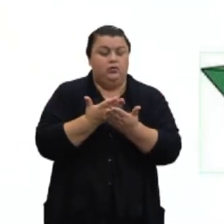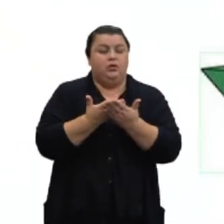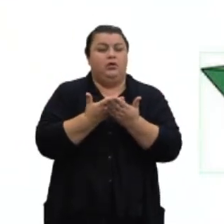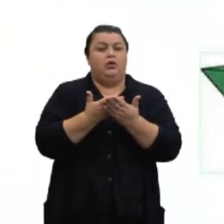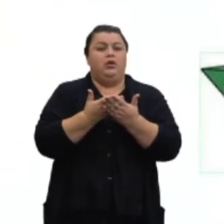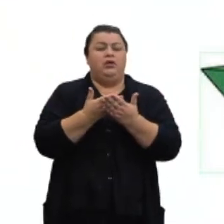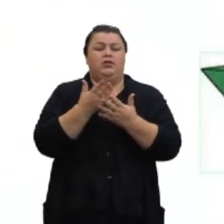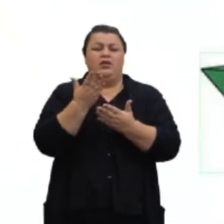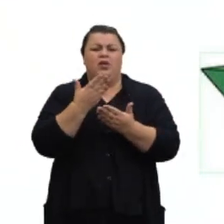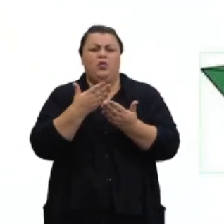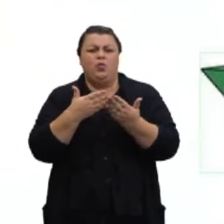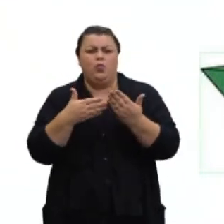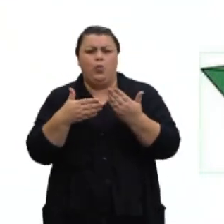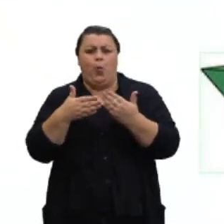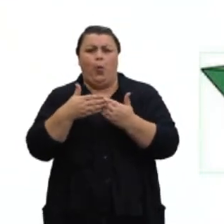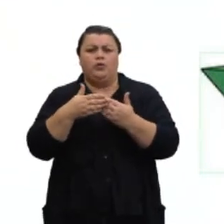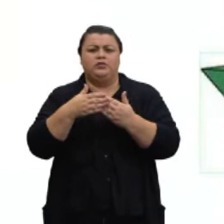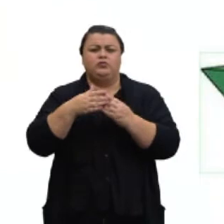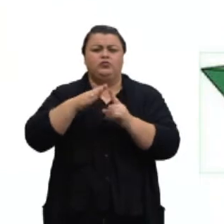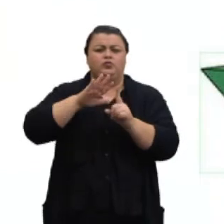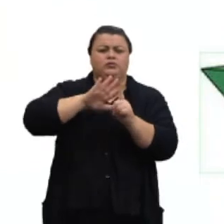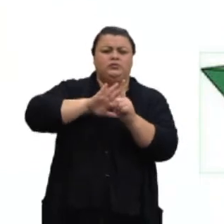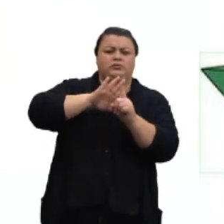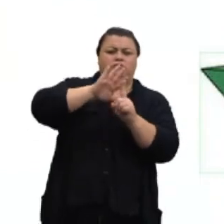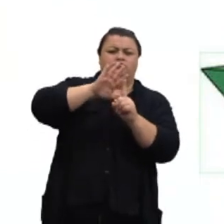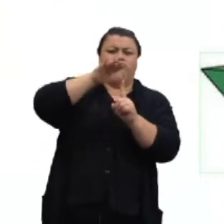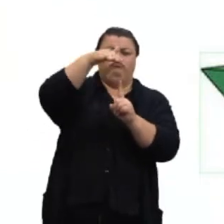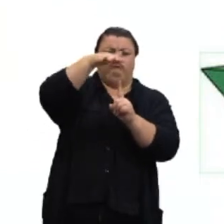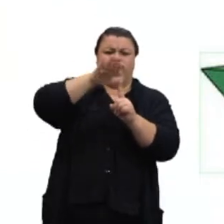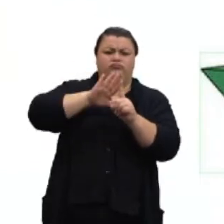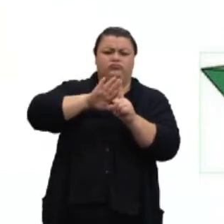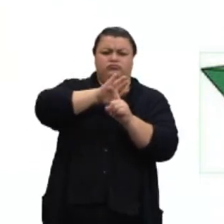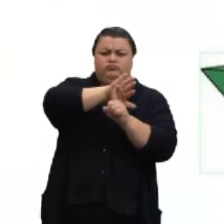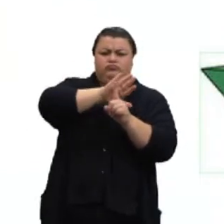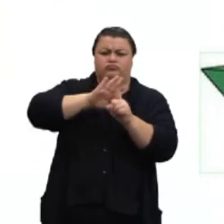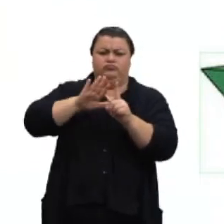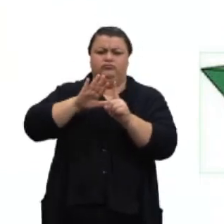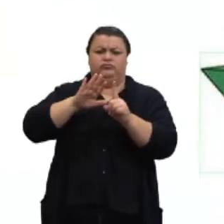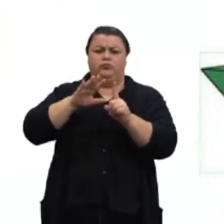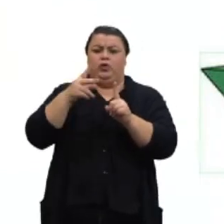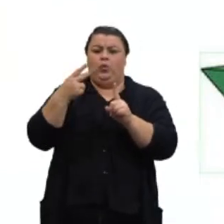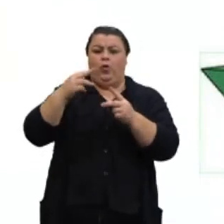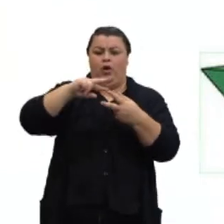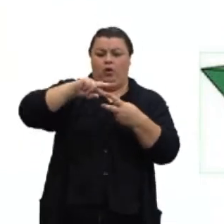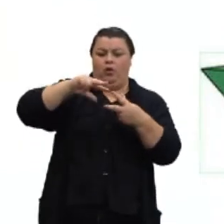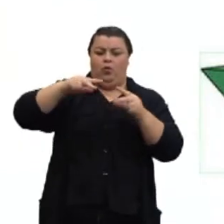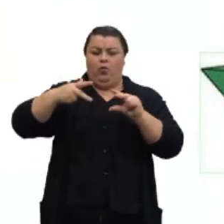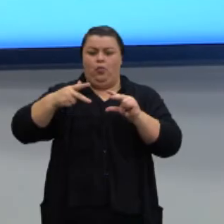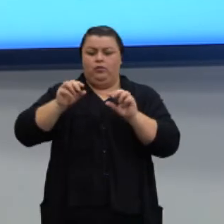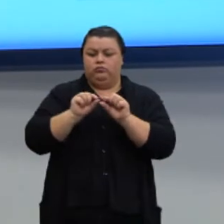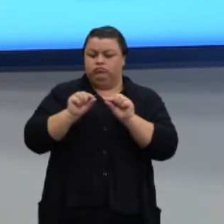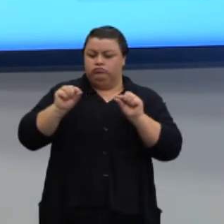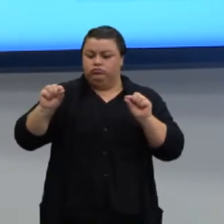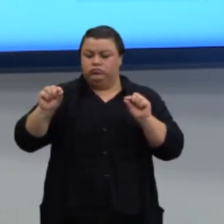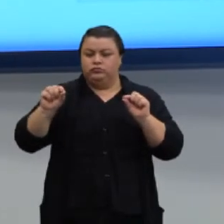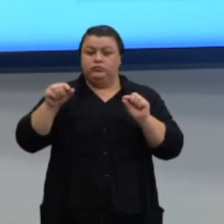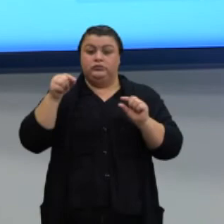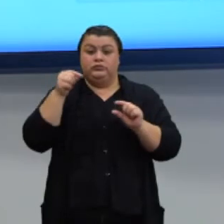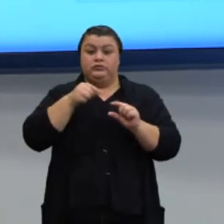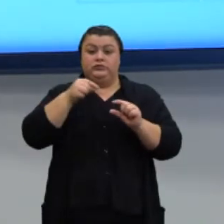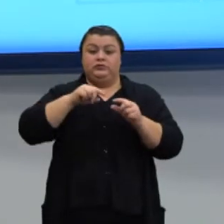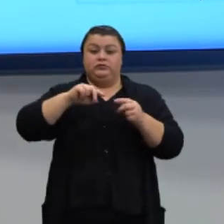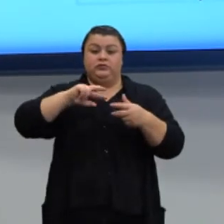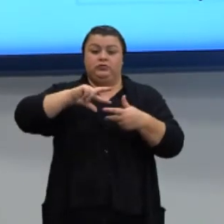todas as suas faces, né? Com a mesma figura, com o mesmo polígono e com a mesma medida. Isso faz dele um